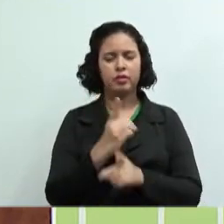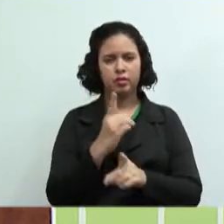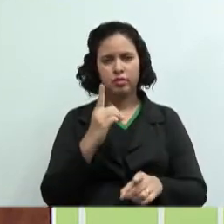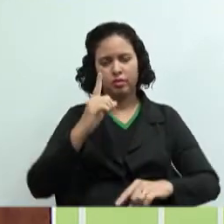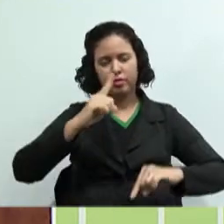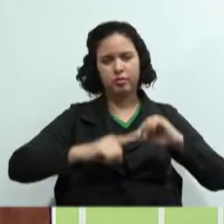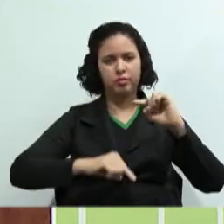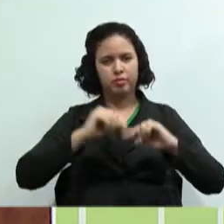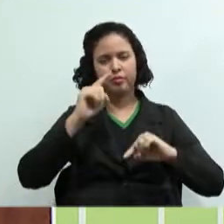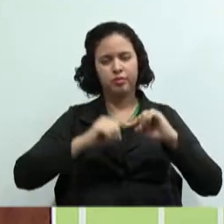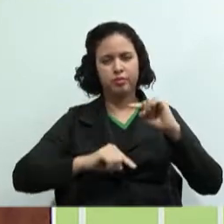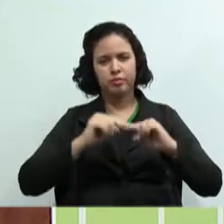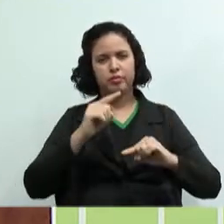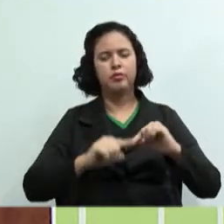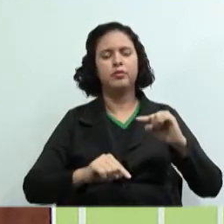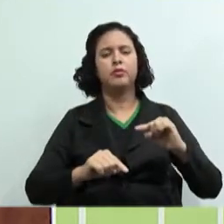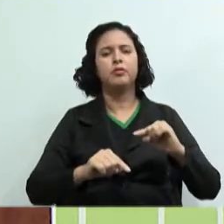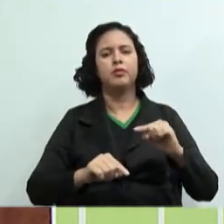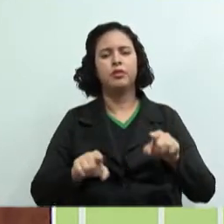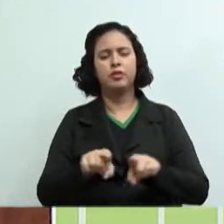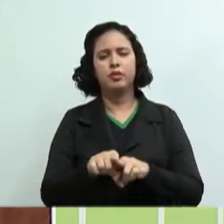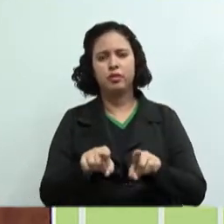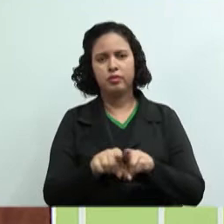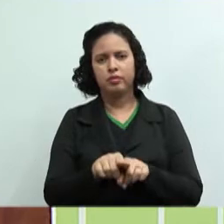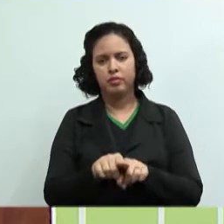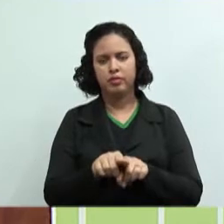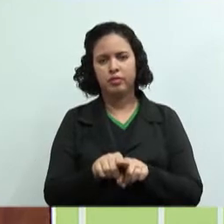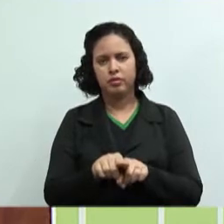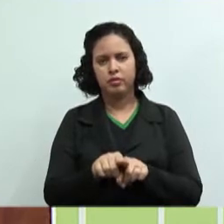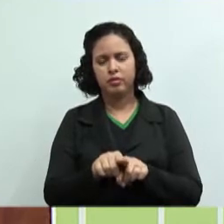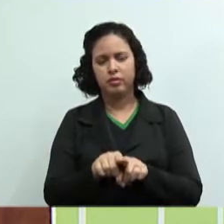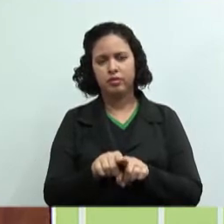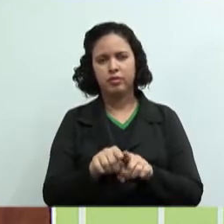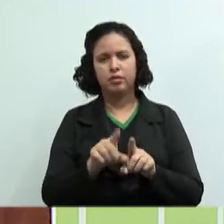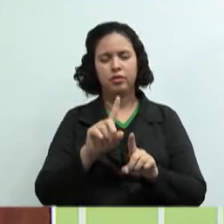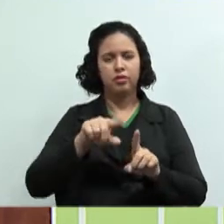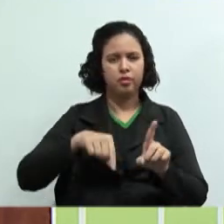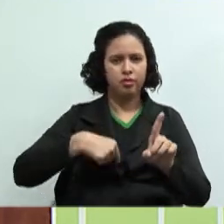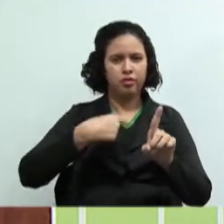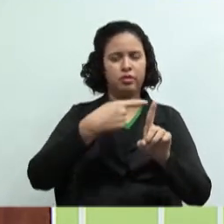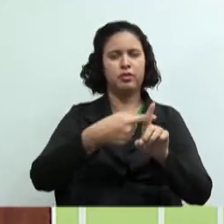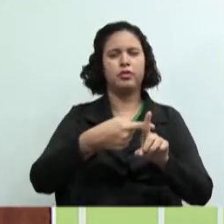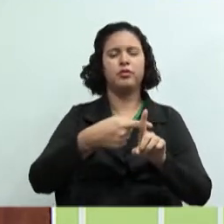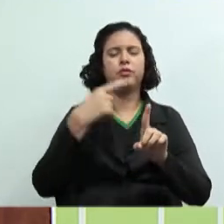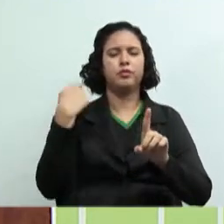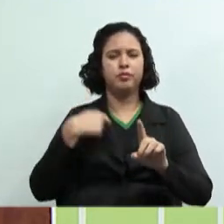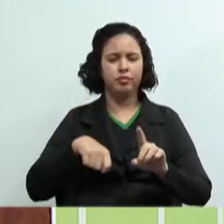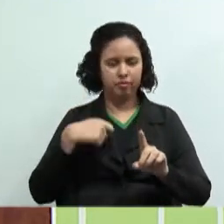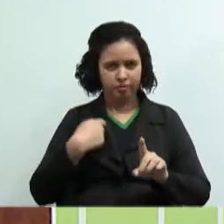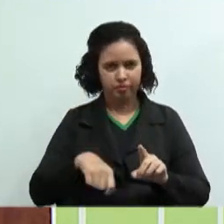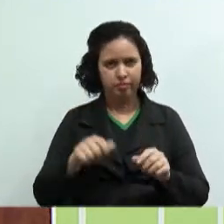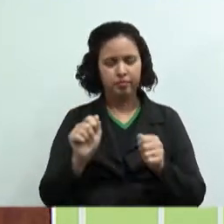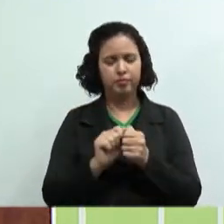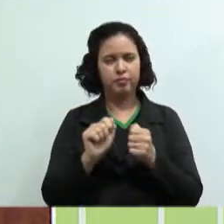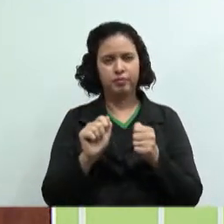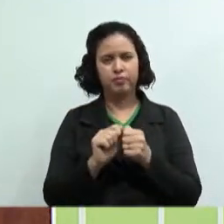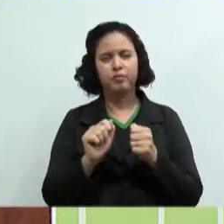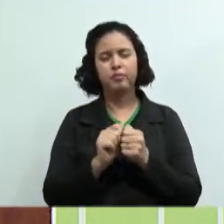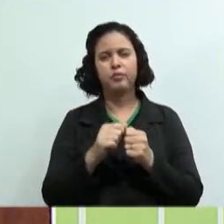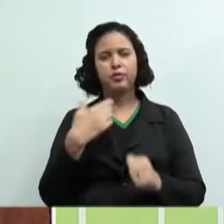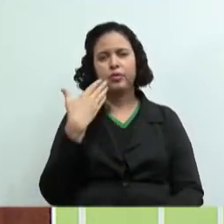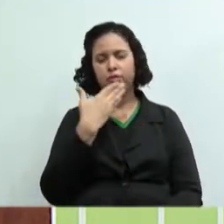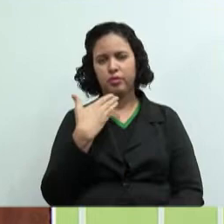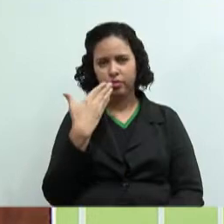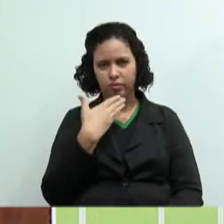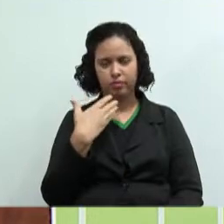produtos e identificar também o ativo imobilizado necessário para a produção do doce e da fruta que foi solicitada.